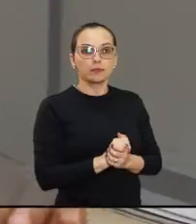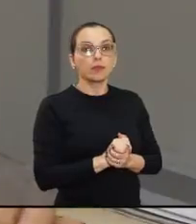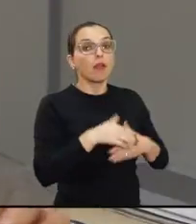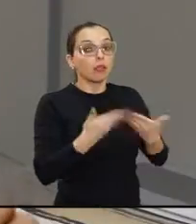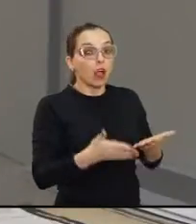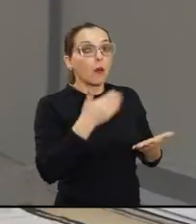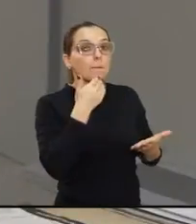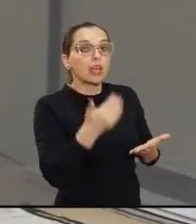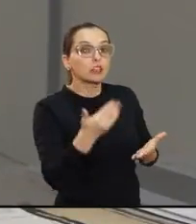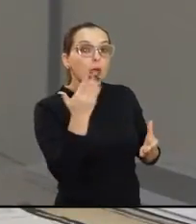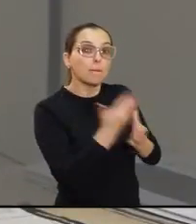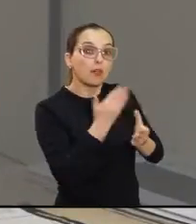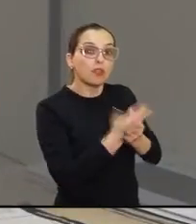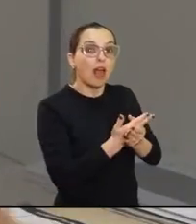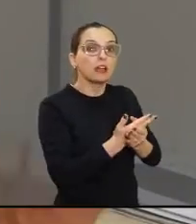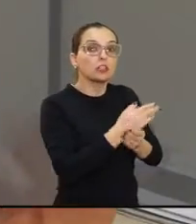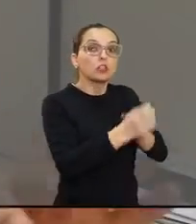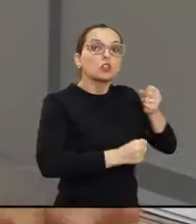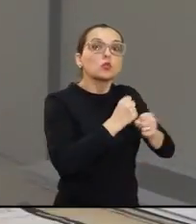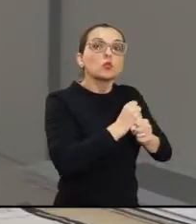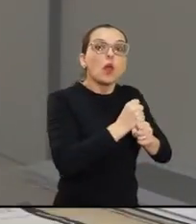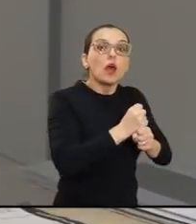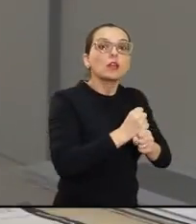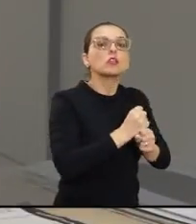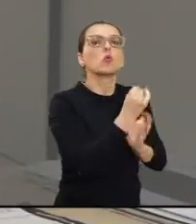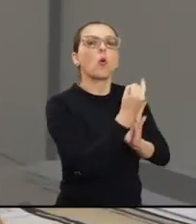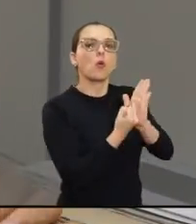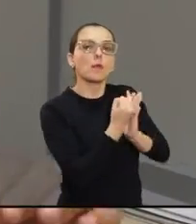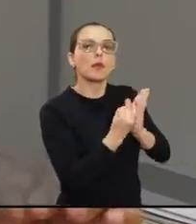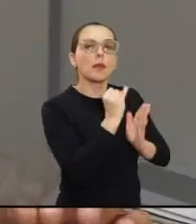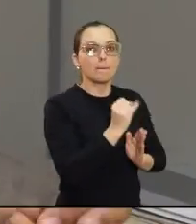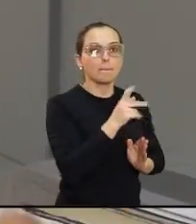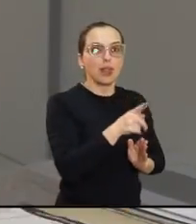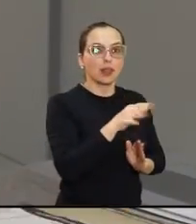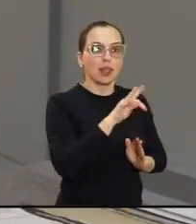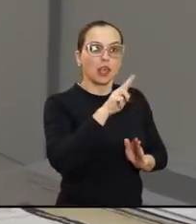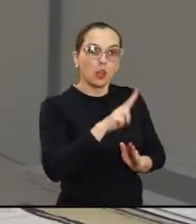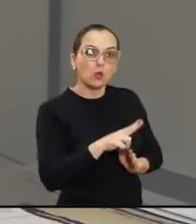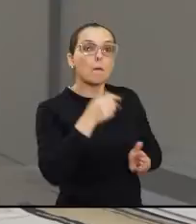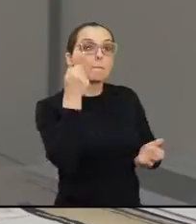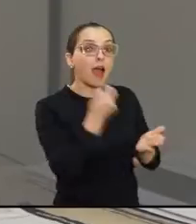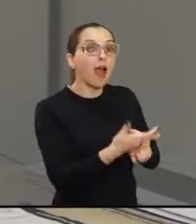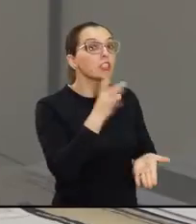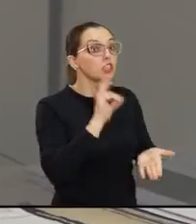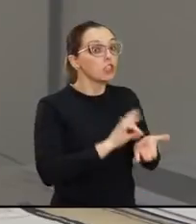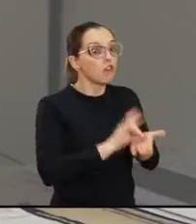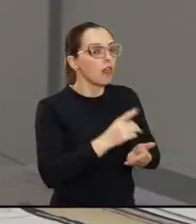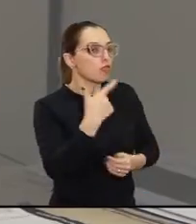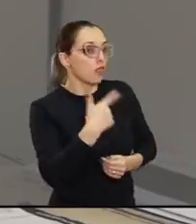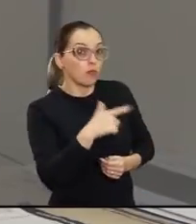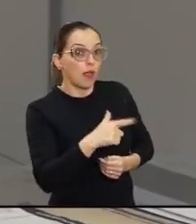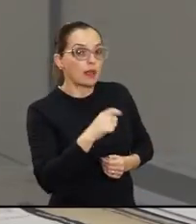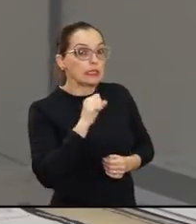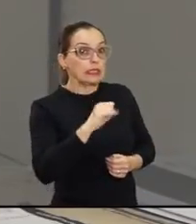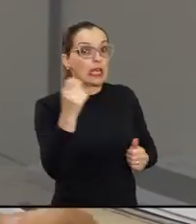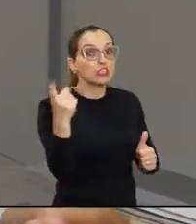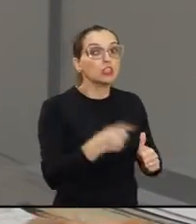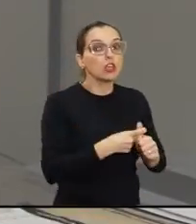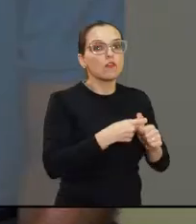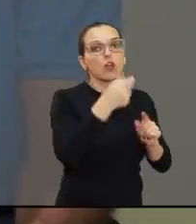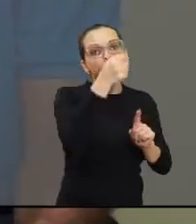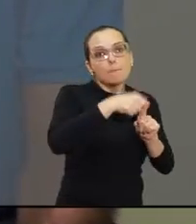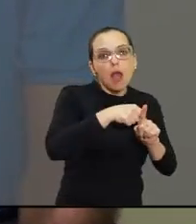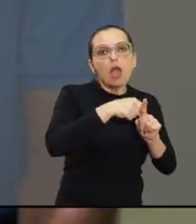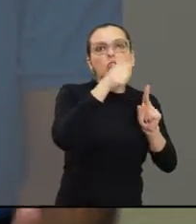que não tenha esse protesto. Que no ano vigente do IPTU não seja cobrado. Ela